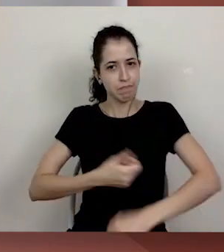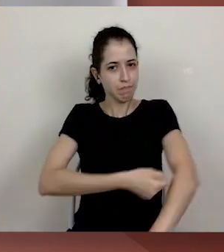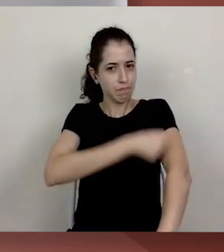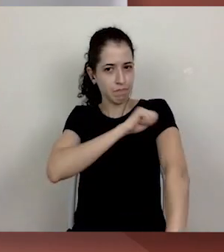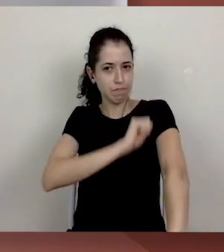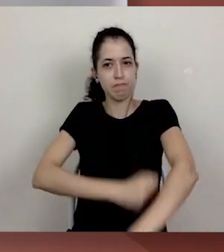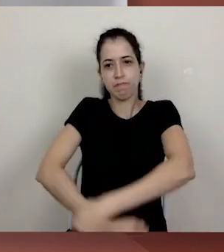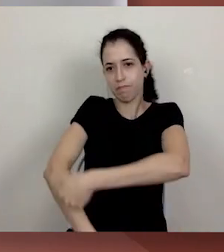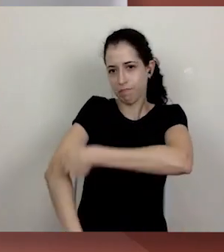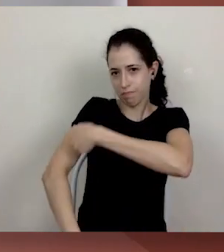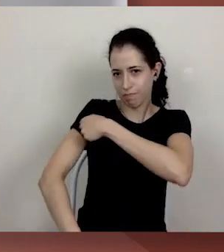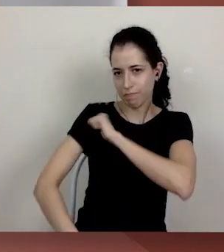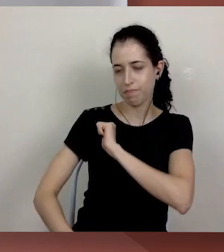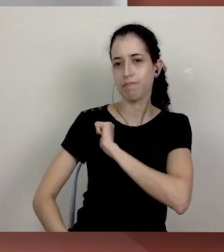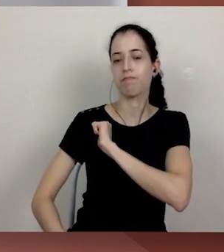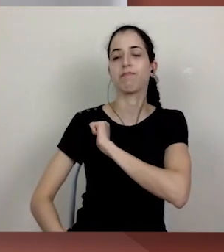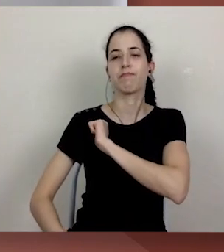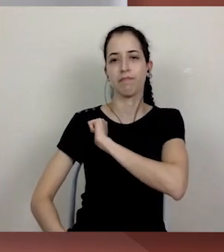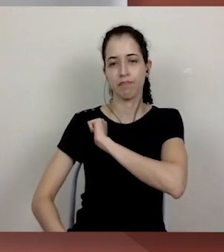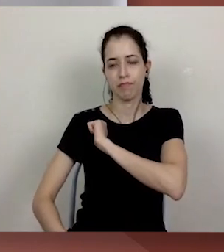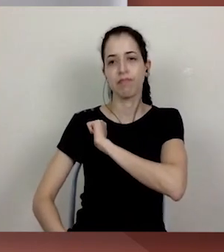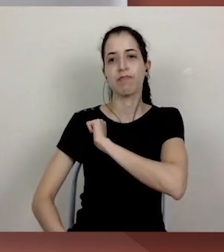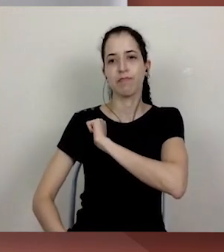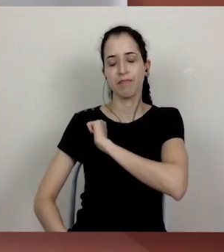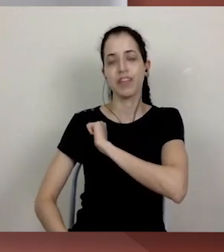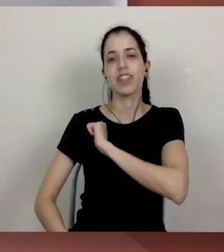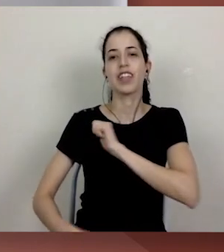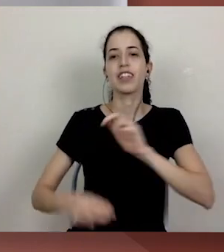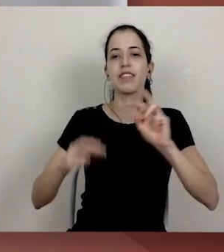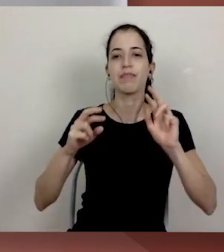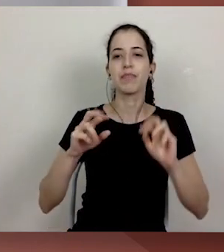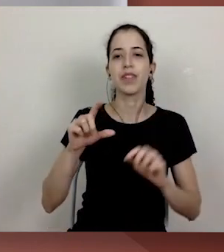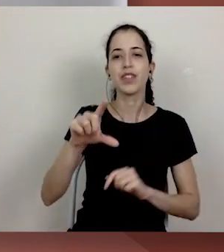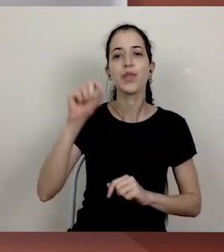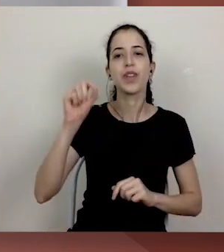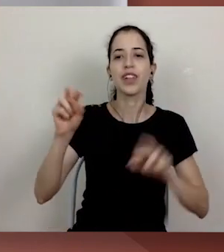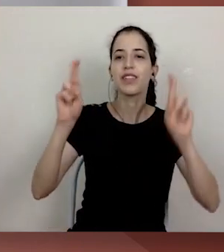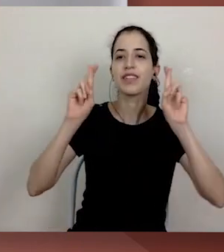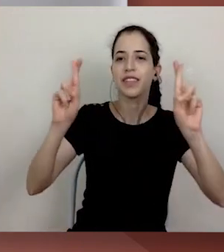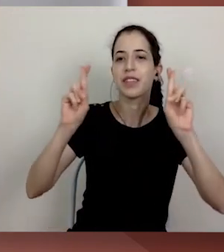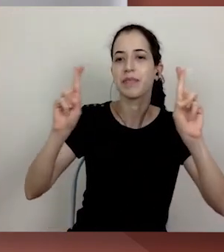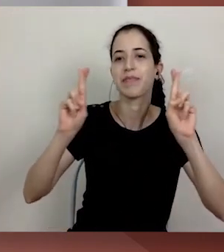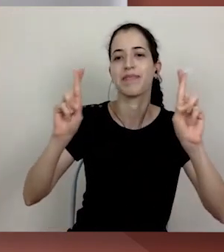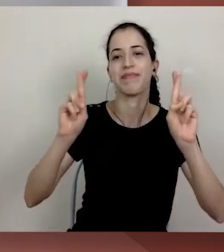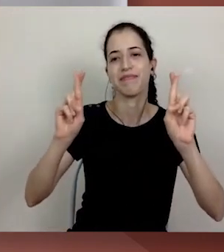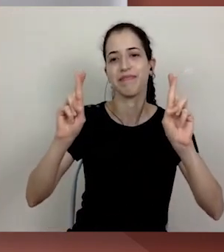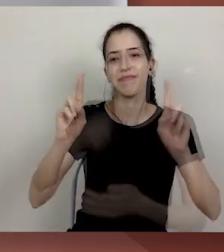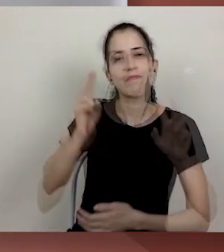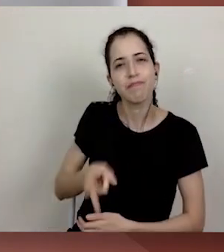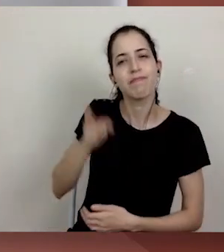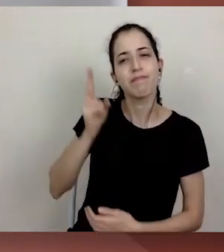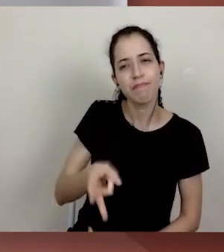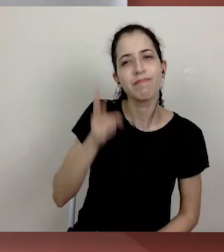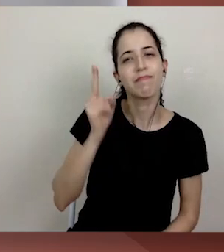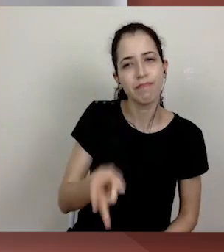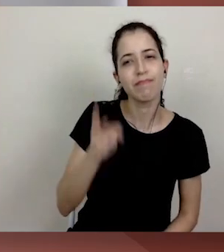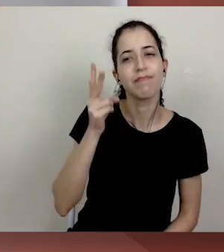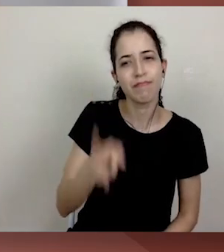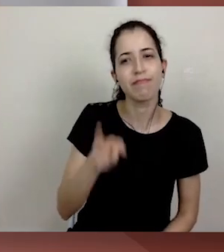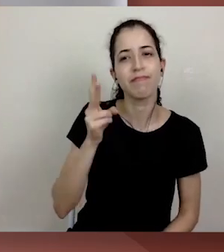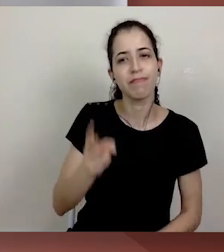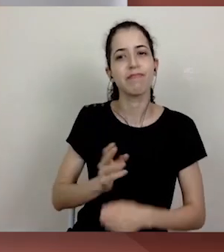desespero, a esperança, em vez de desistir, resistir. Nós estamos